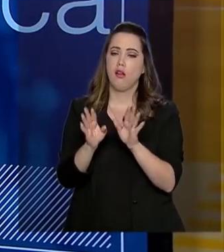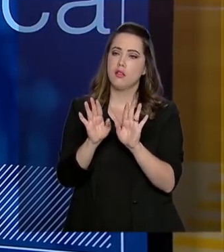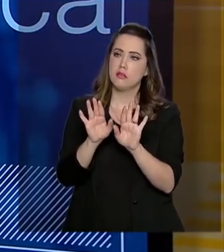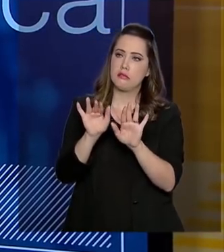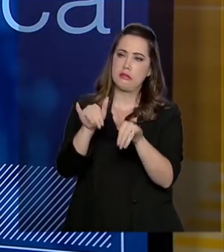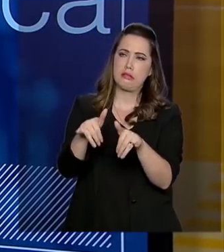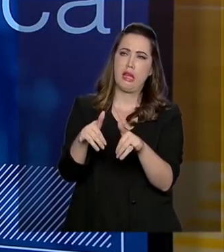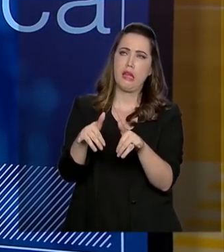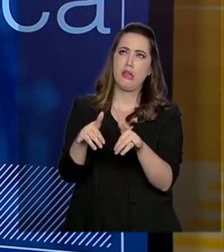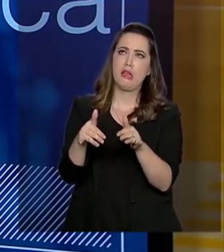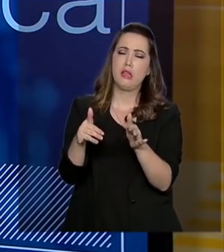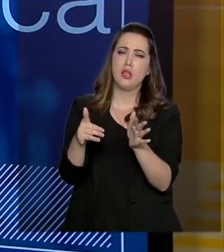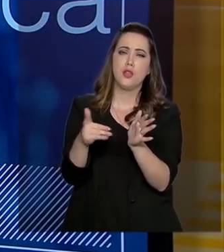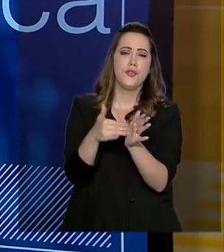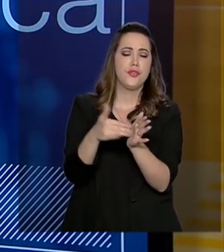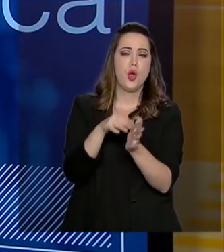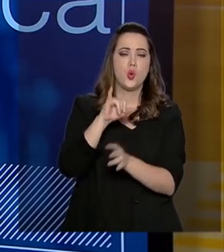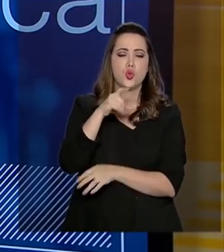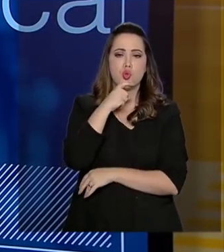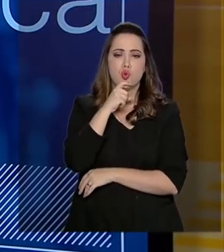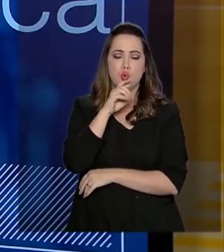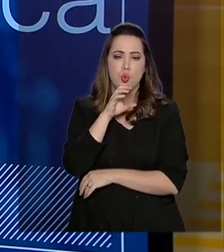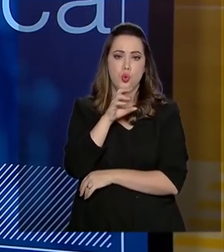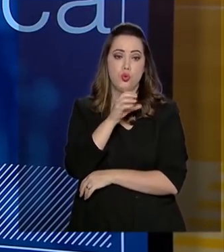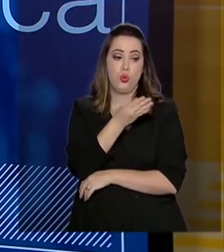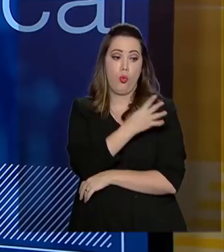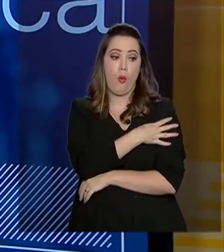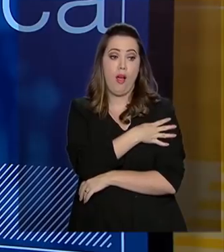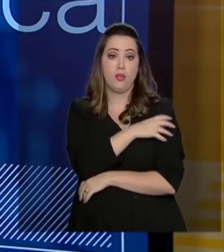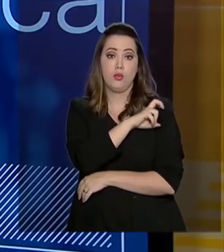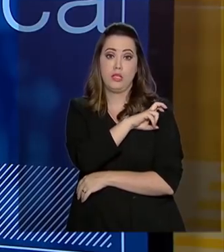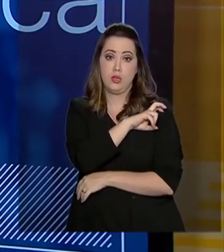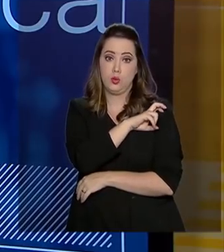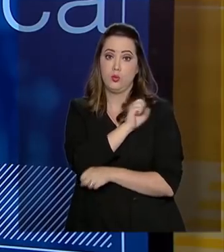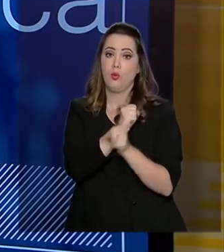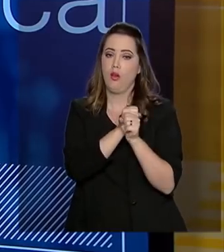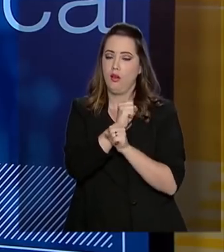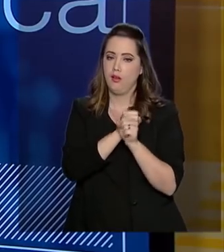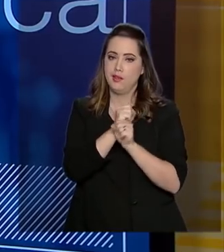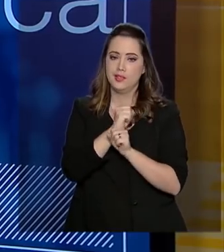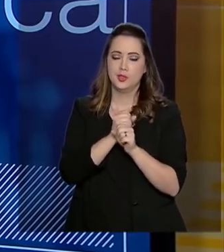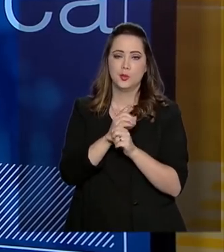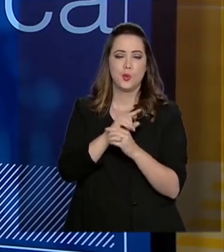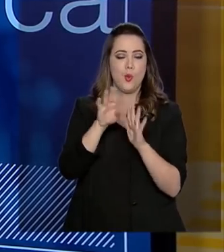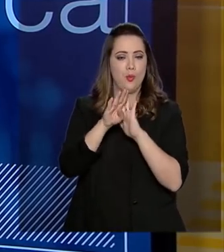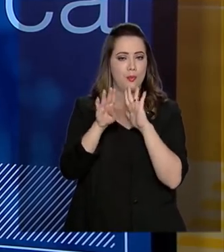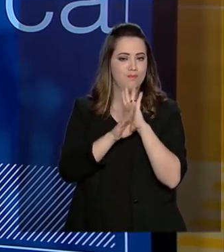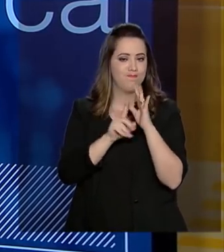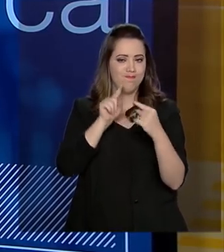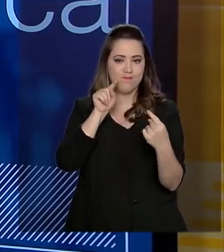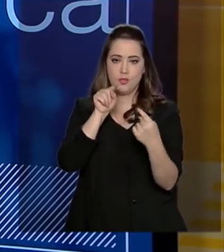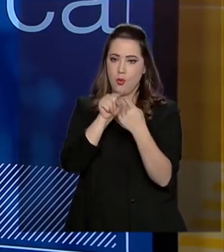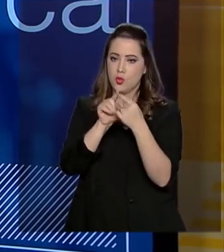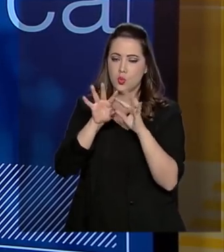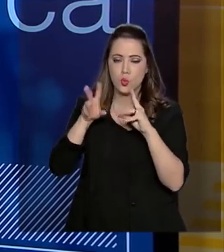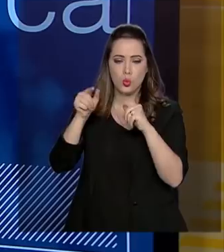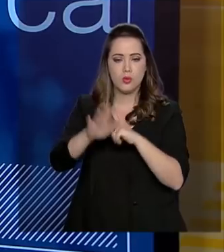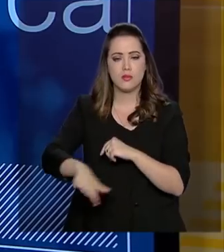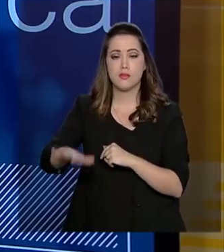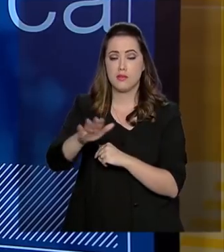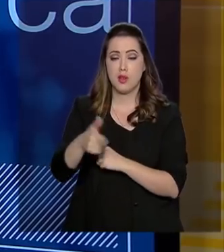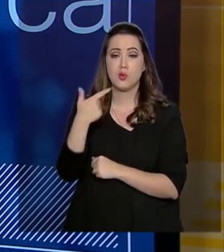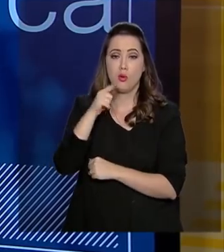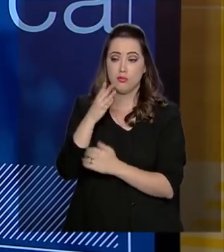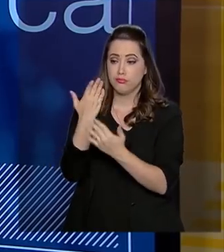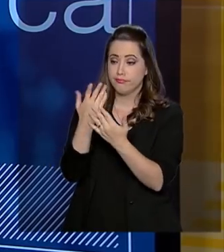ano até julho e vamos iniciar um projeto em que todas as crianças serão atingidas por esse material,